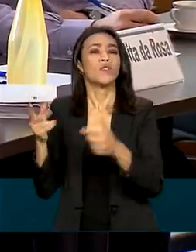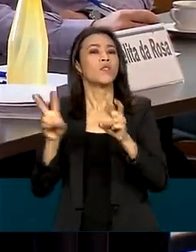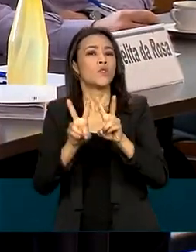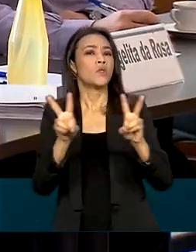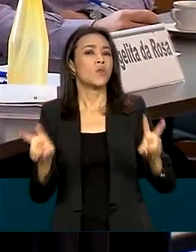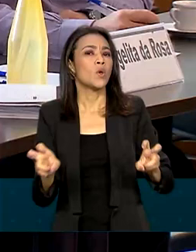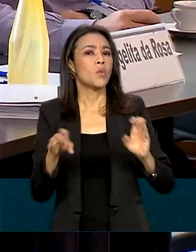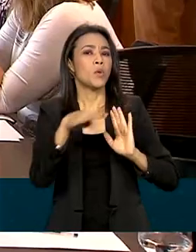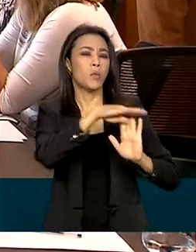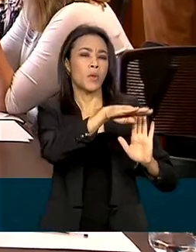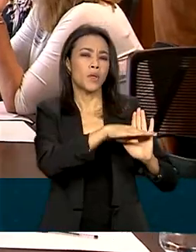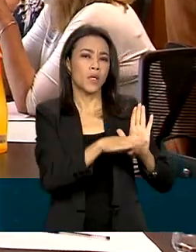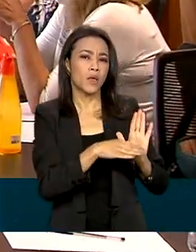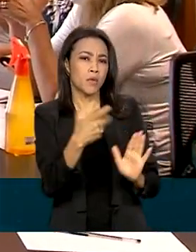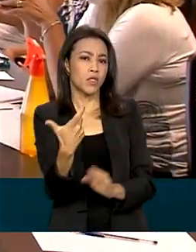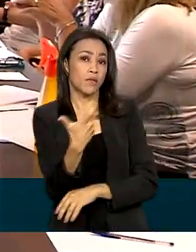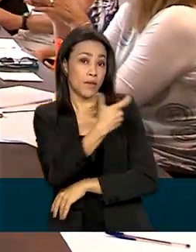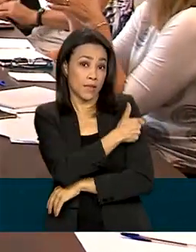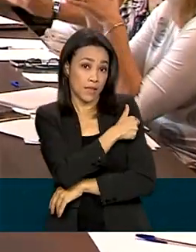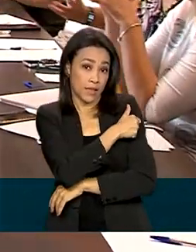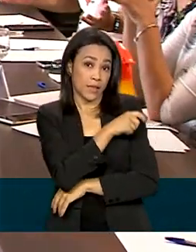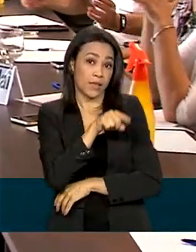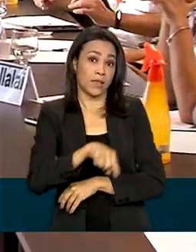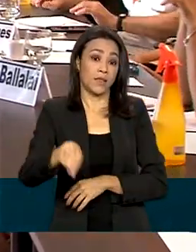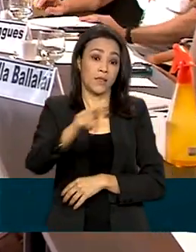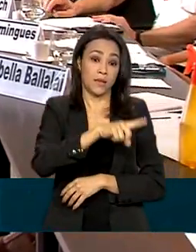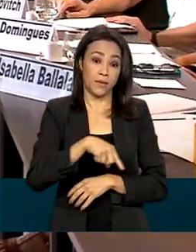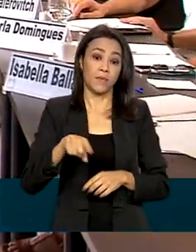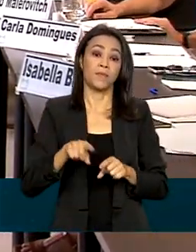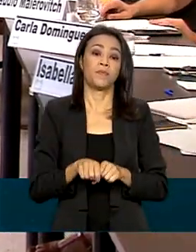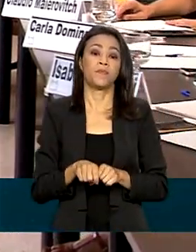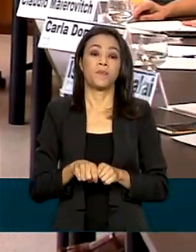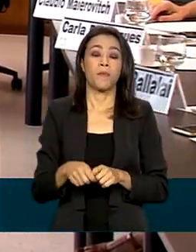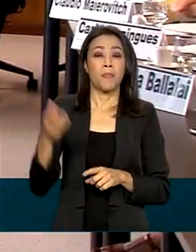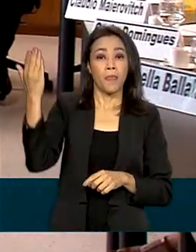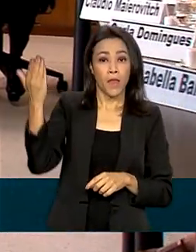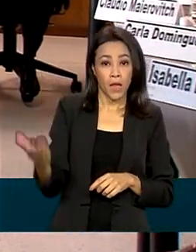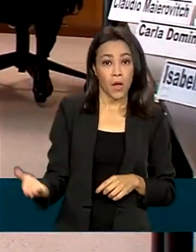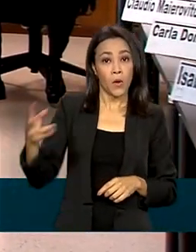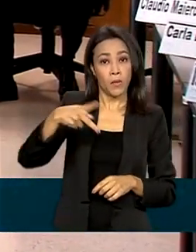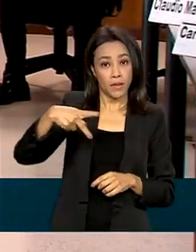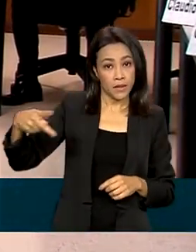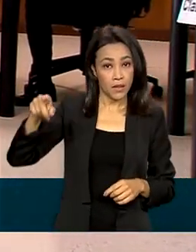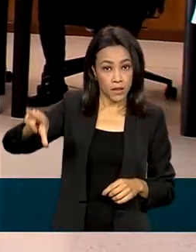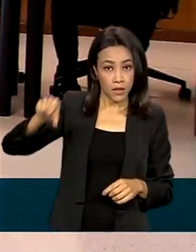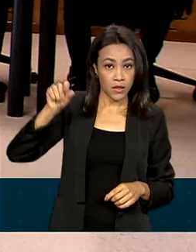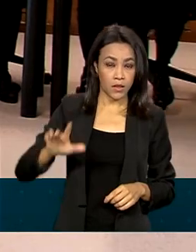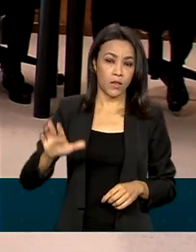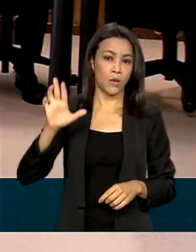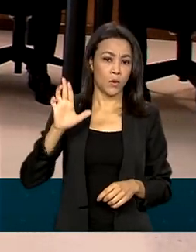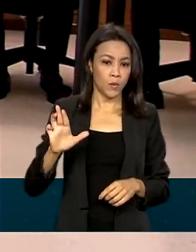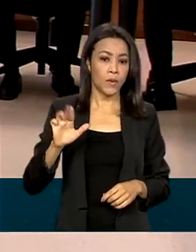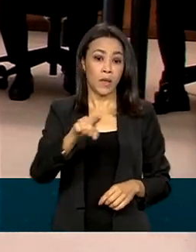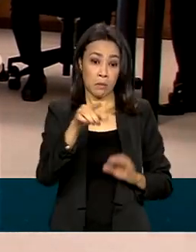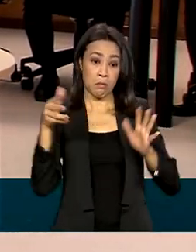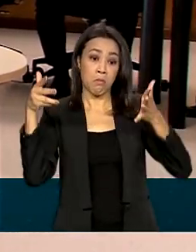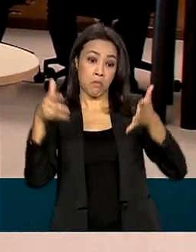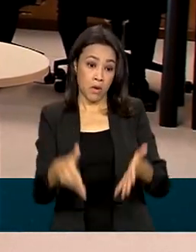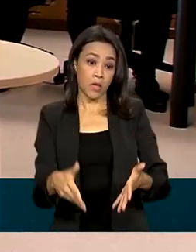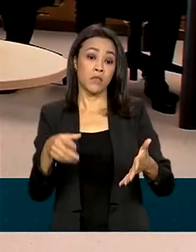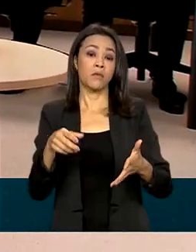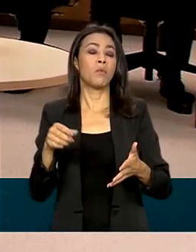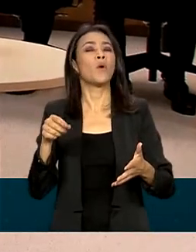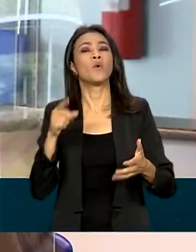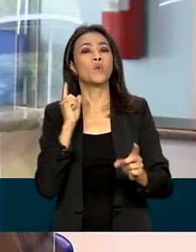de Imunização e das vacinas contra a Covid. O presidente eleito, Luiz Inácio Lula da Silva, participou do encontro por